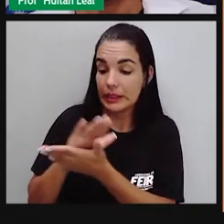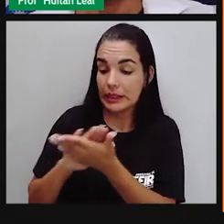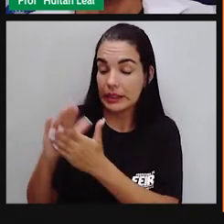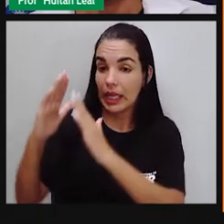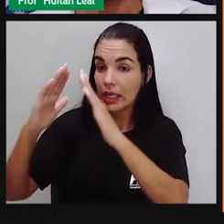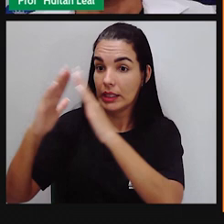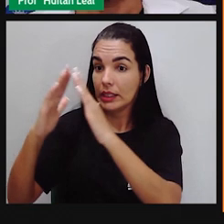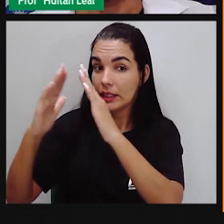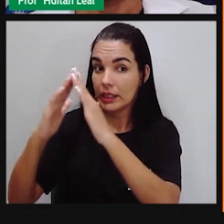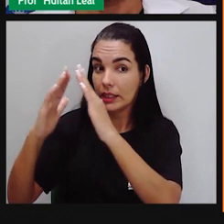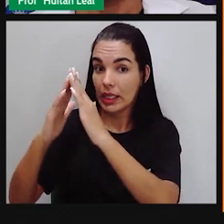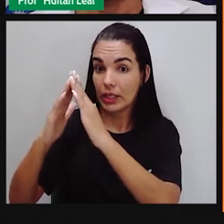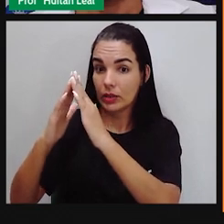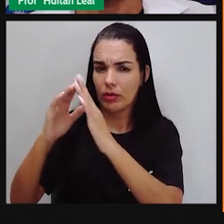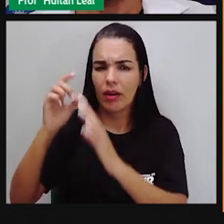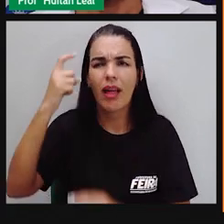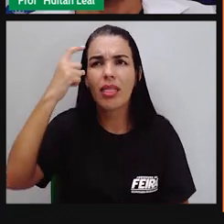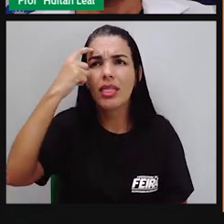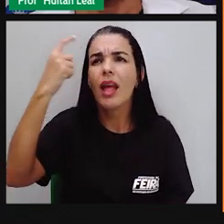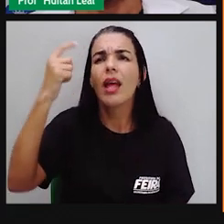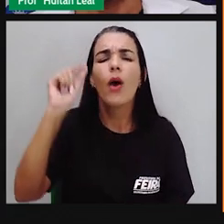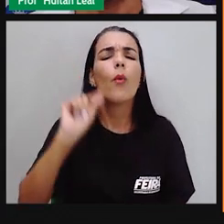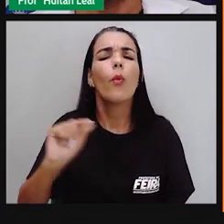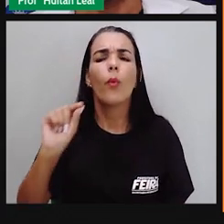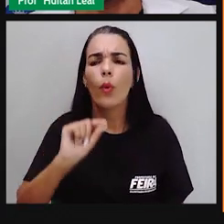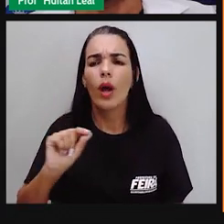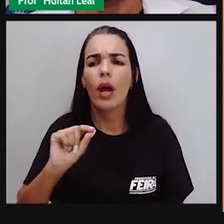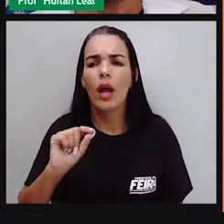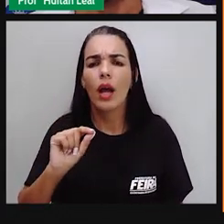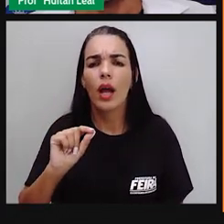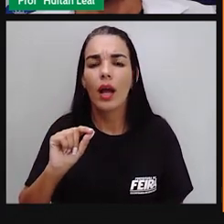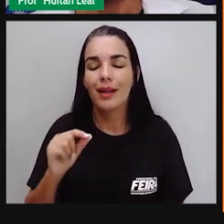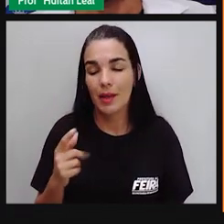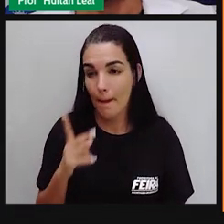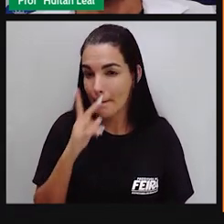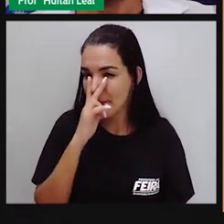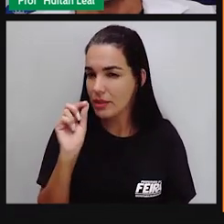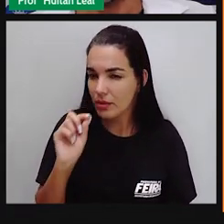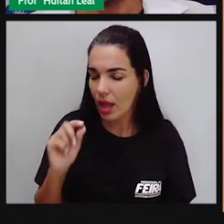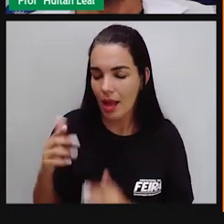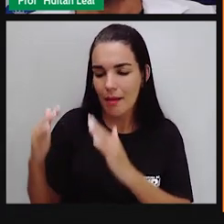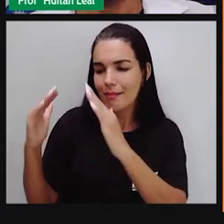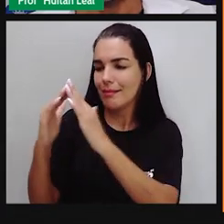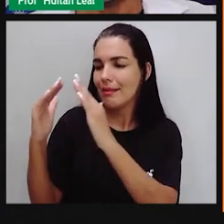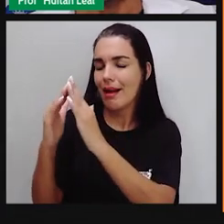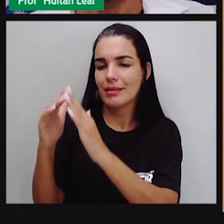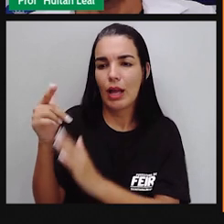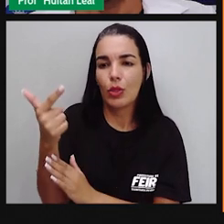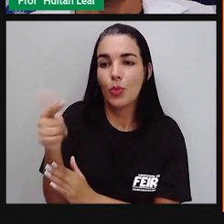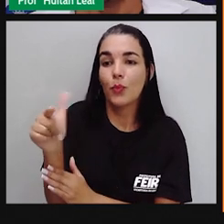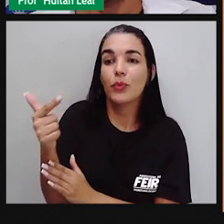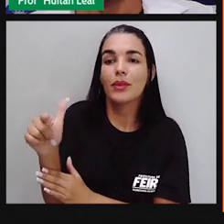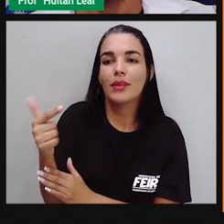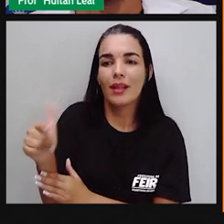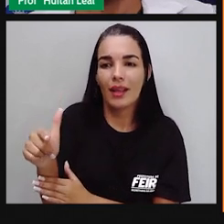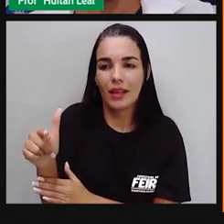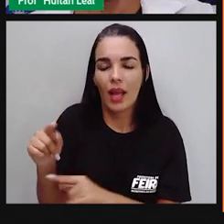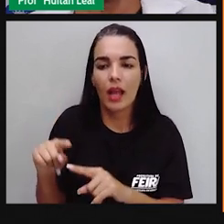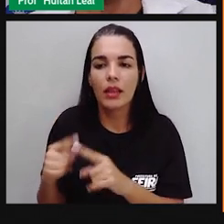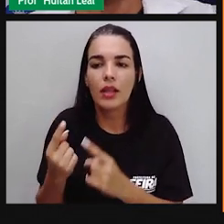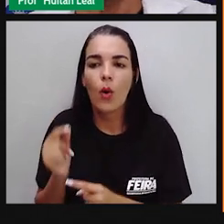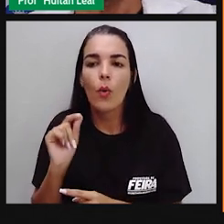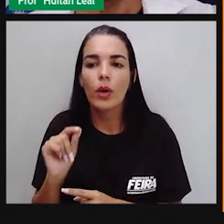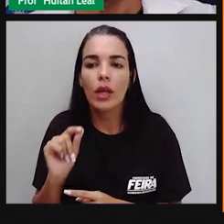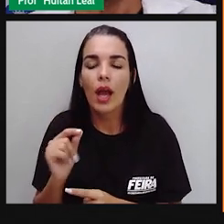ela dá uma ideia de sem teto. Esse sem teto dá uma ideia de quê? De sem casa, sem o local onde morar. Então, o que está